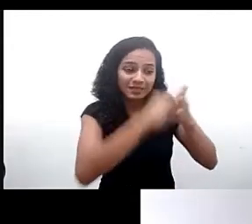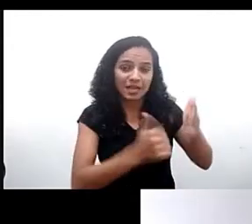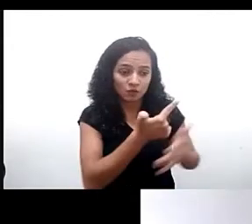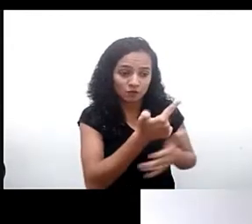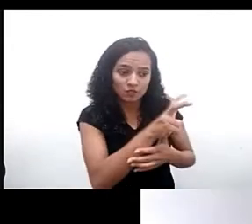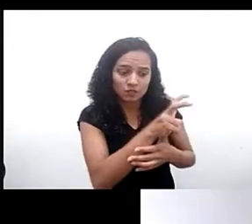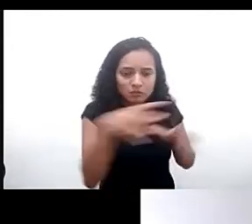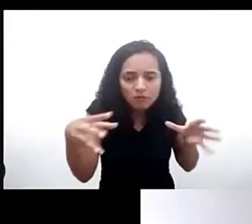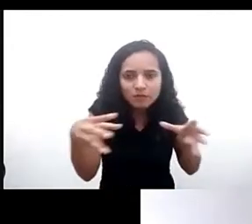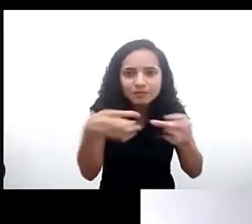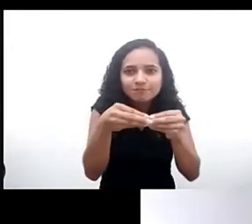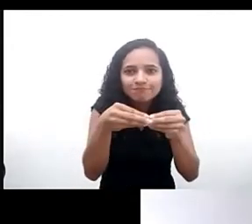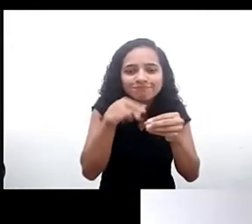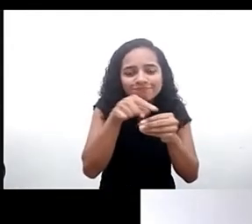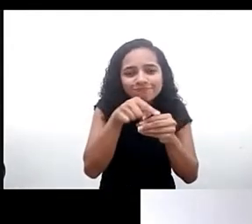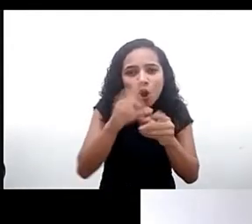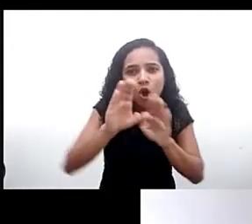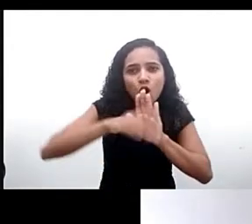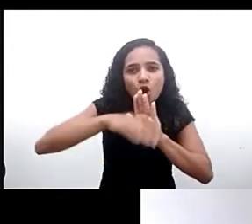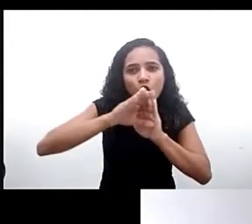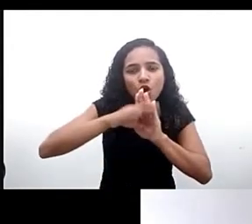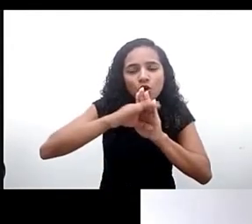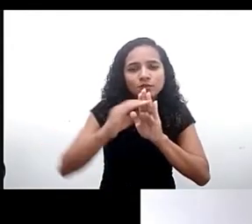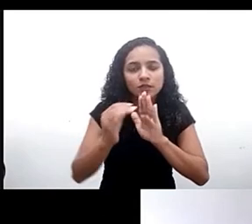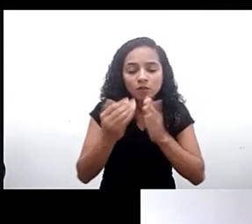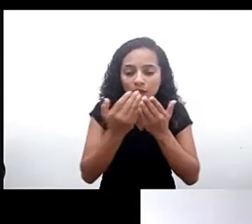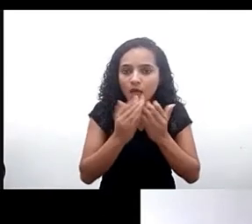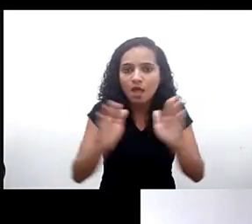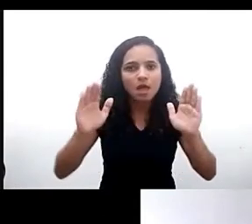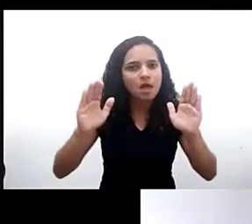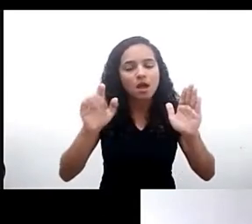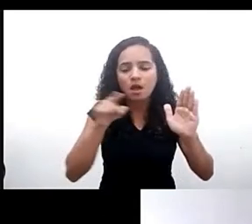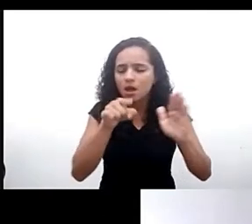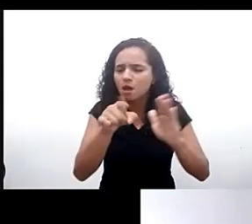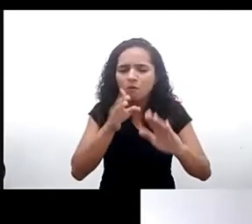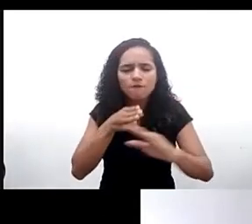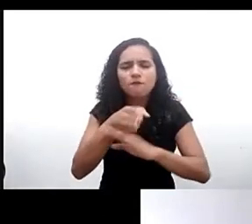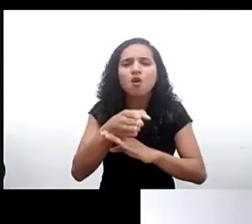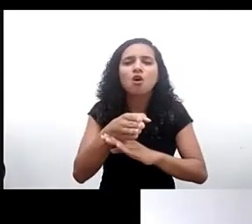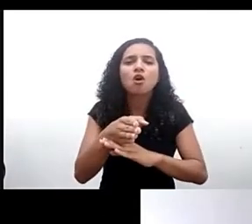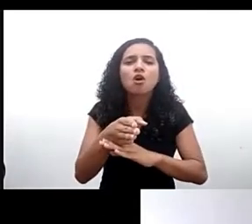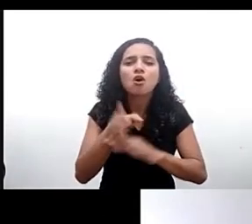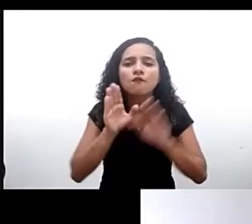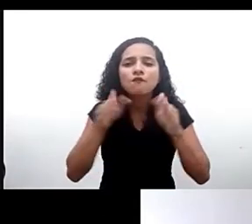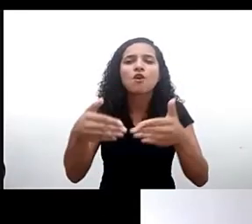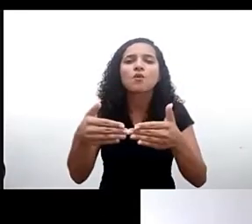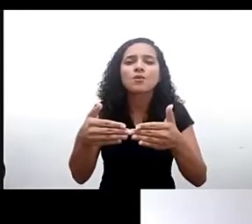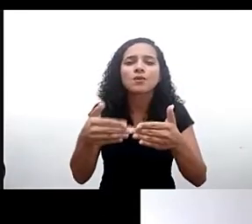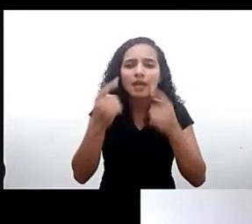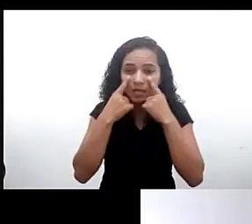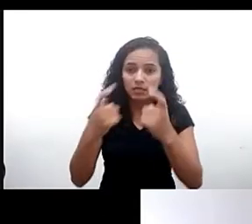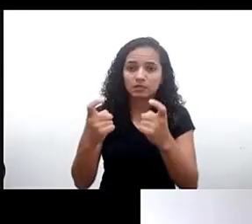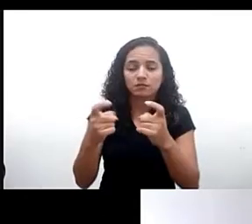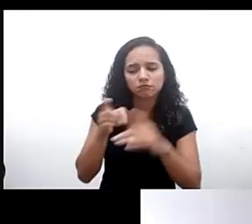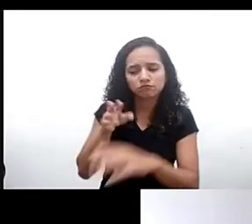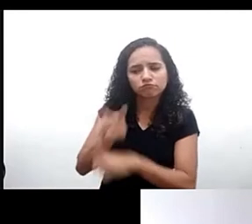esse conceito que é bastante aberto do melhor interesse da criança a nossa lei geral de proteção de dados traz